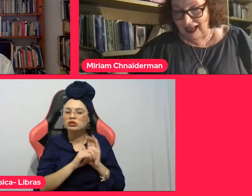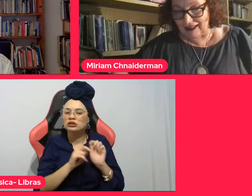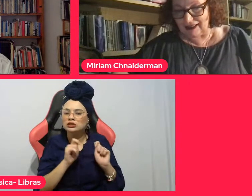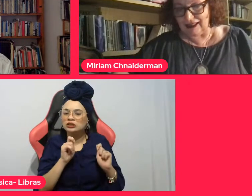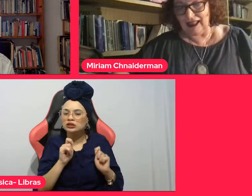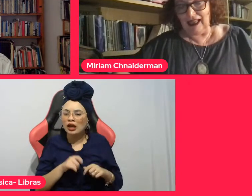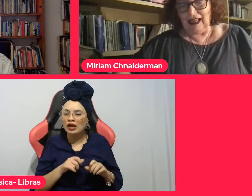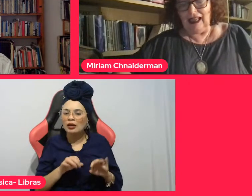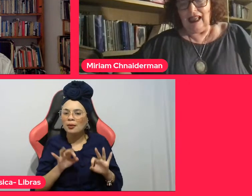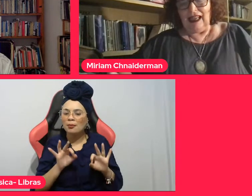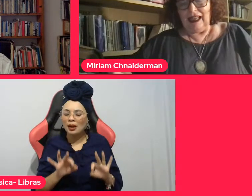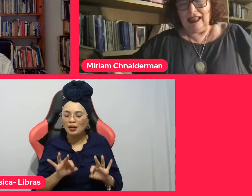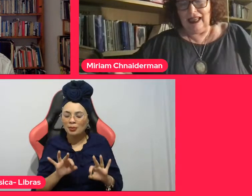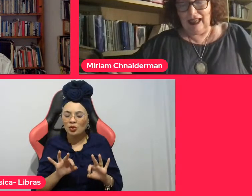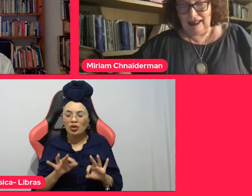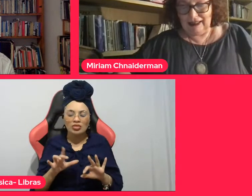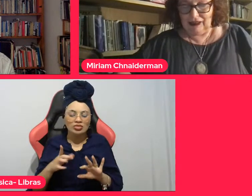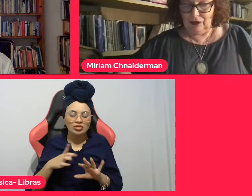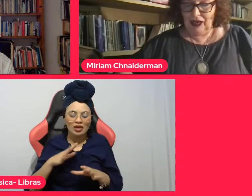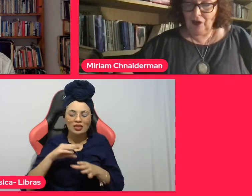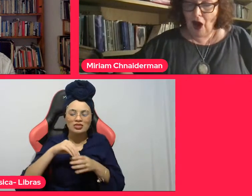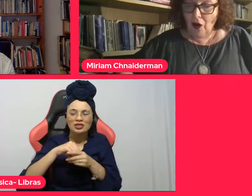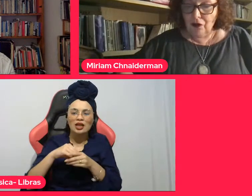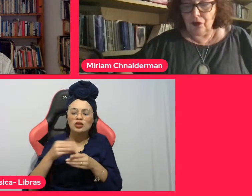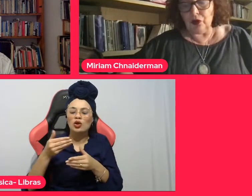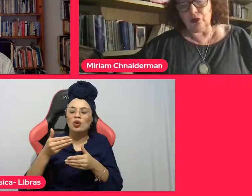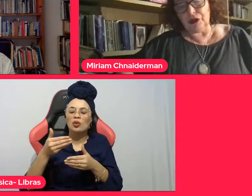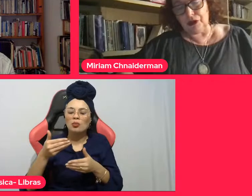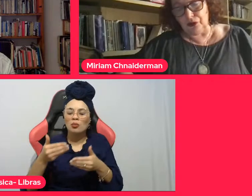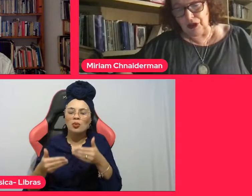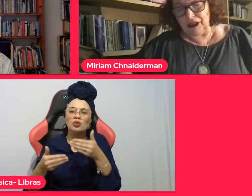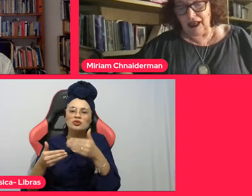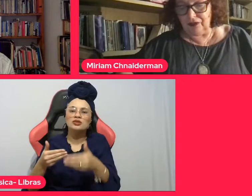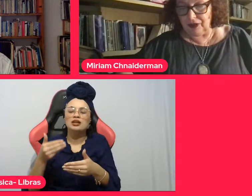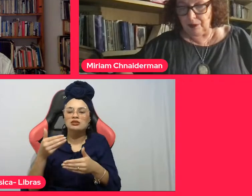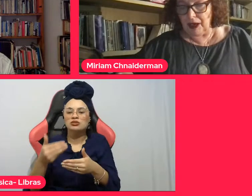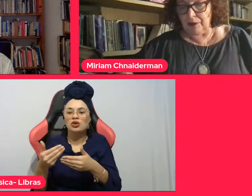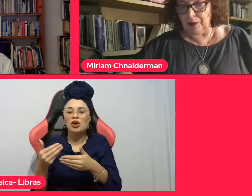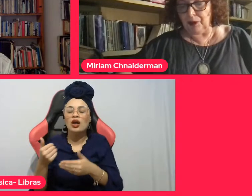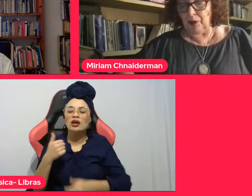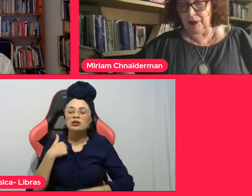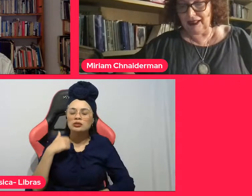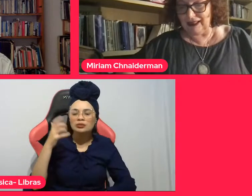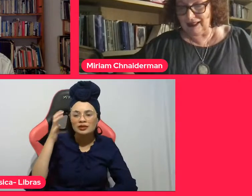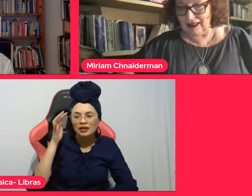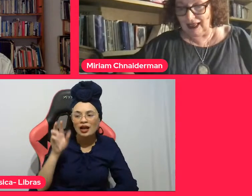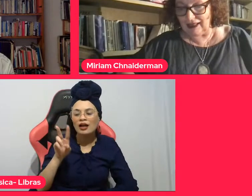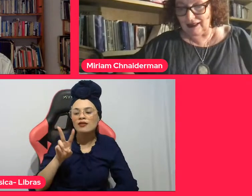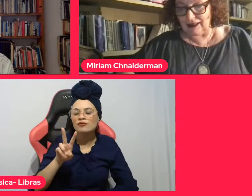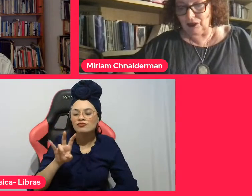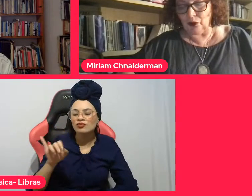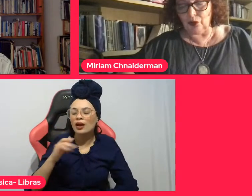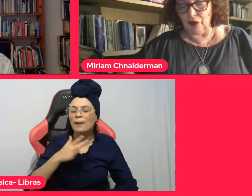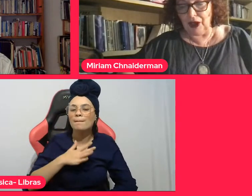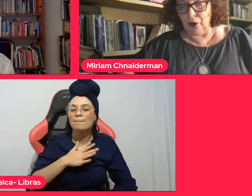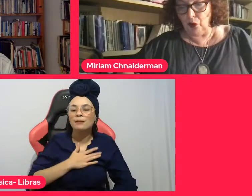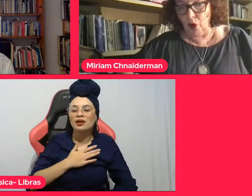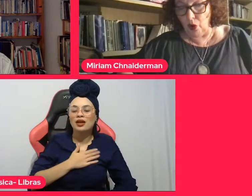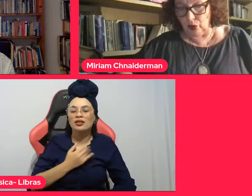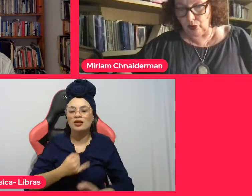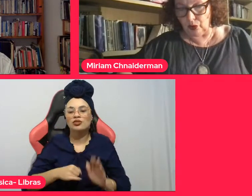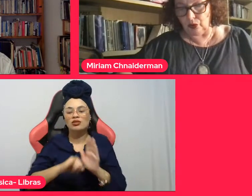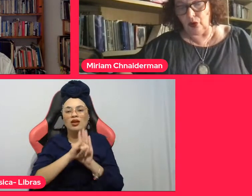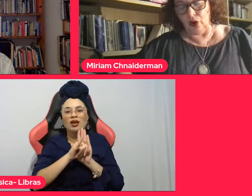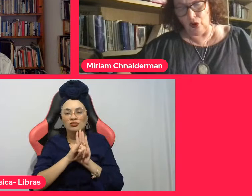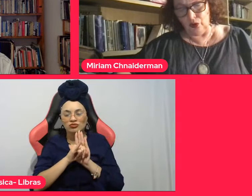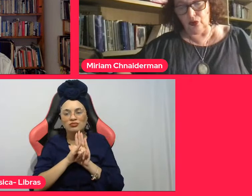alteridade em relação a qual vou constituir e afirmar minha própria identidade. Um eu,